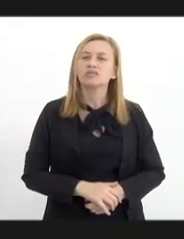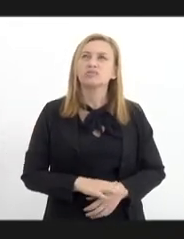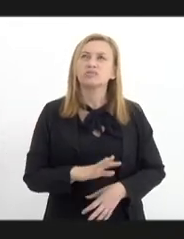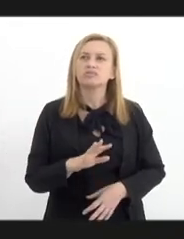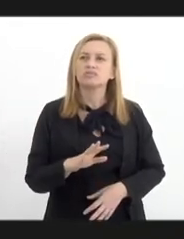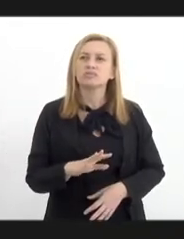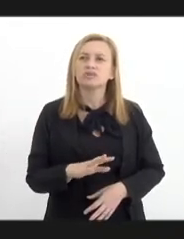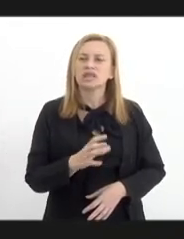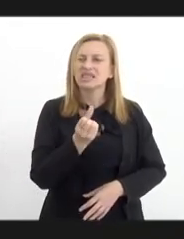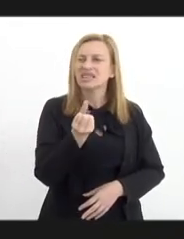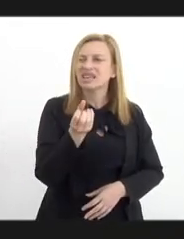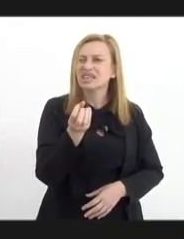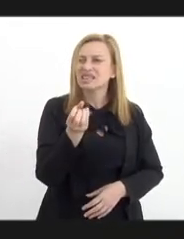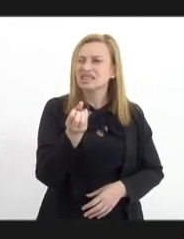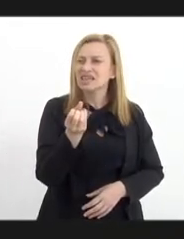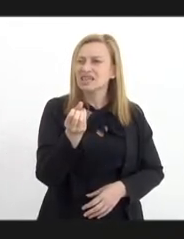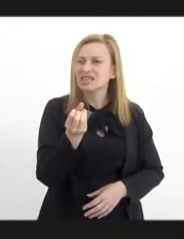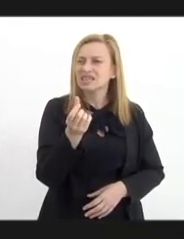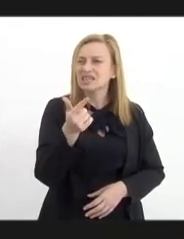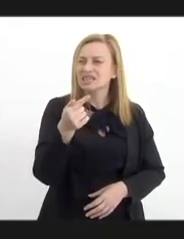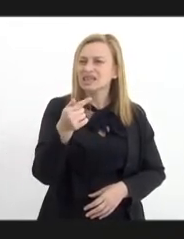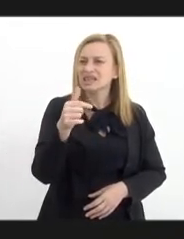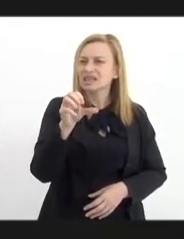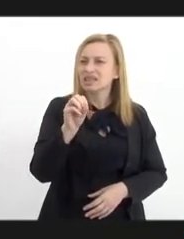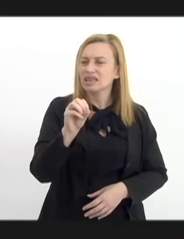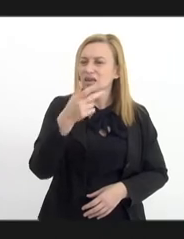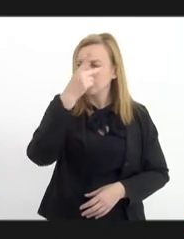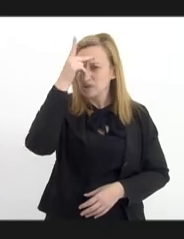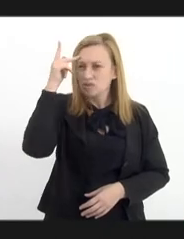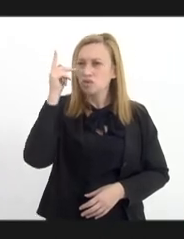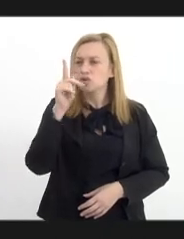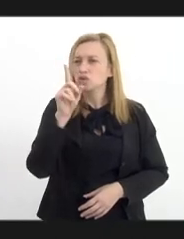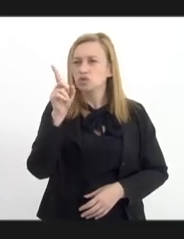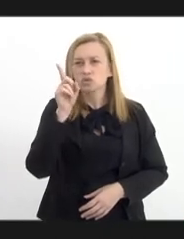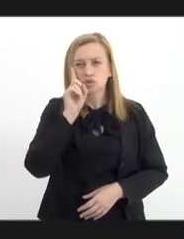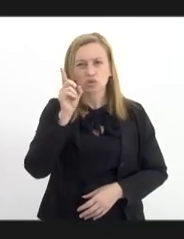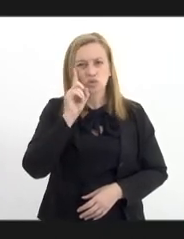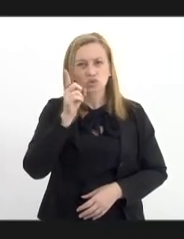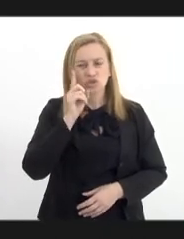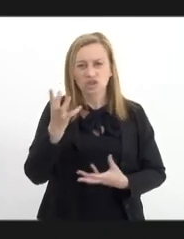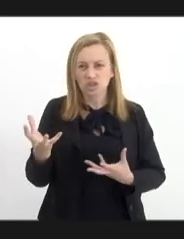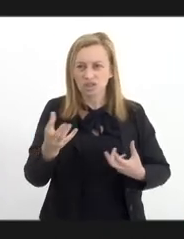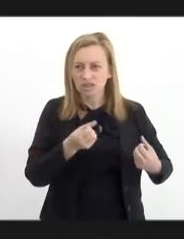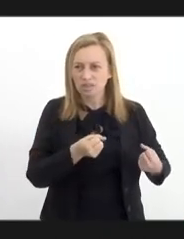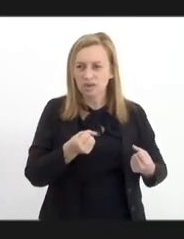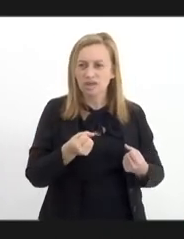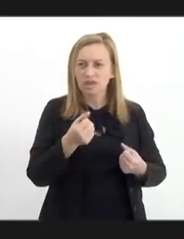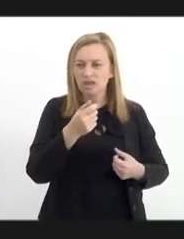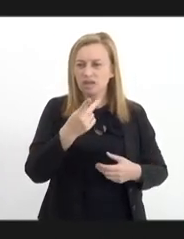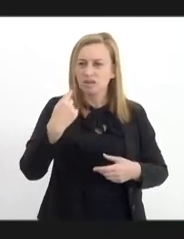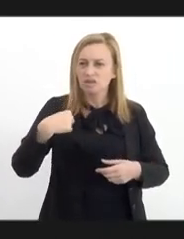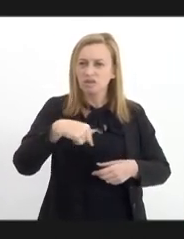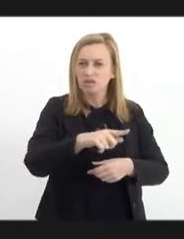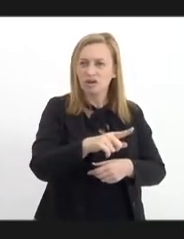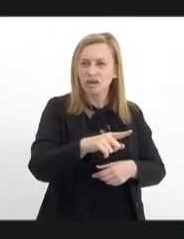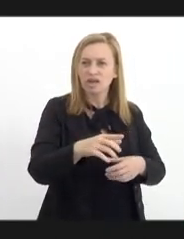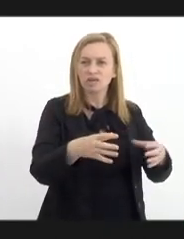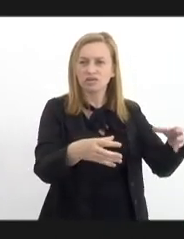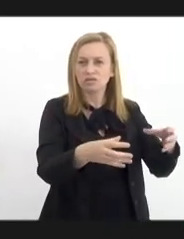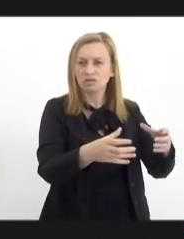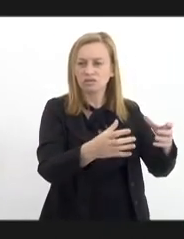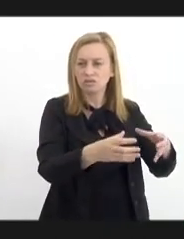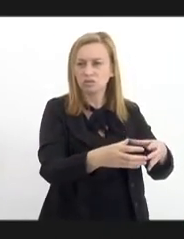ou menos recebendo 60, 70 pacientes por dia na convivência, então é espaço onde os pacientes vão para às vezes tomar o café da manhã,